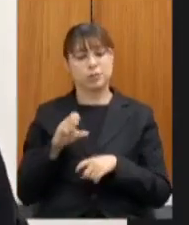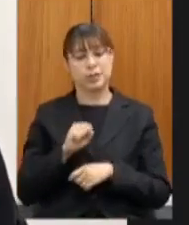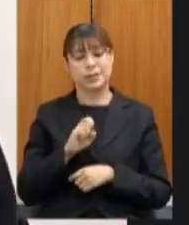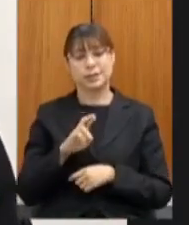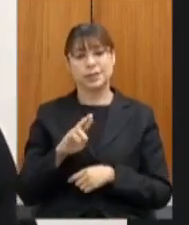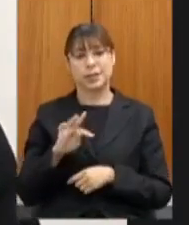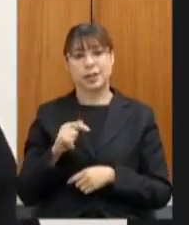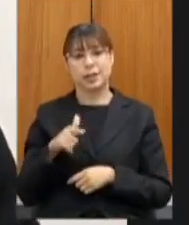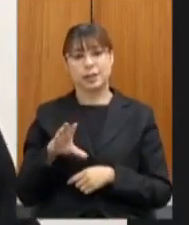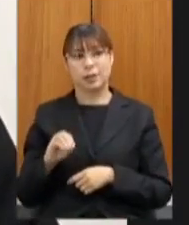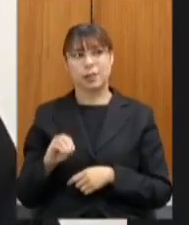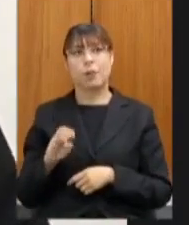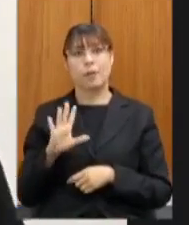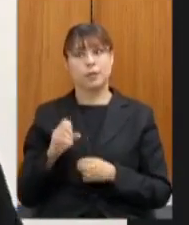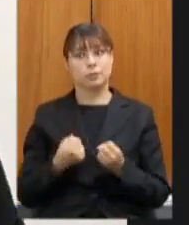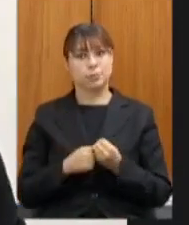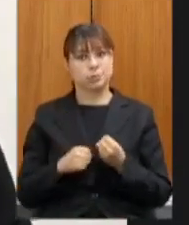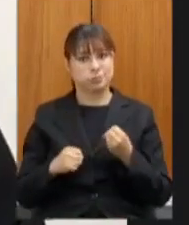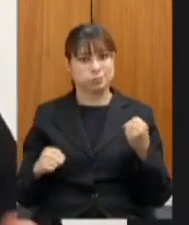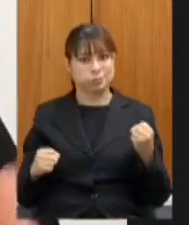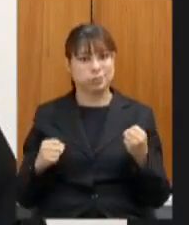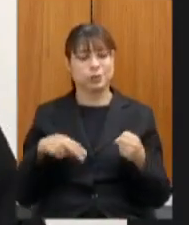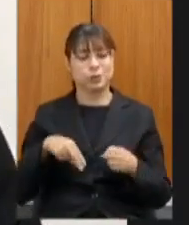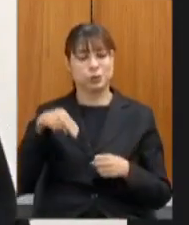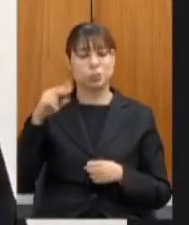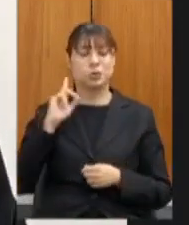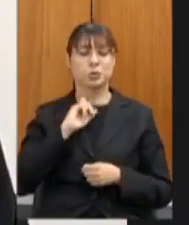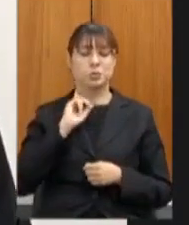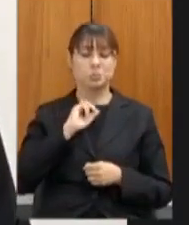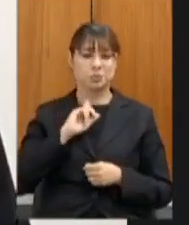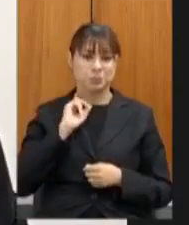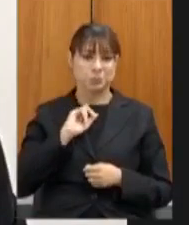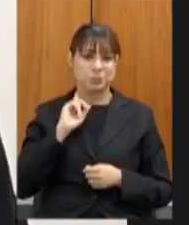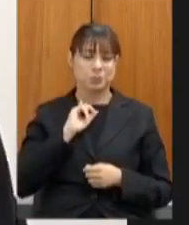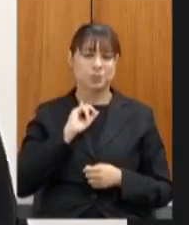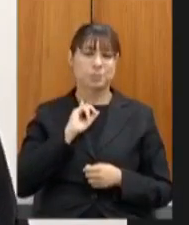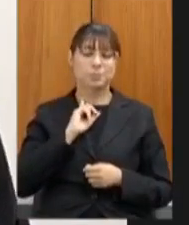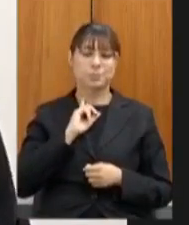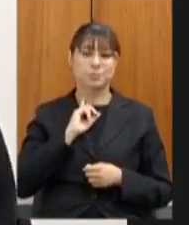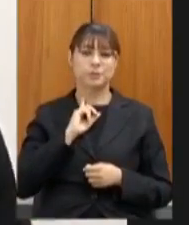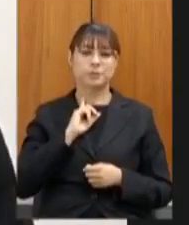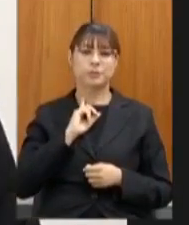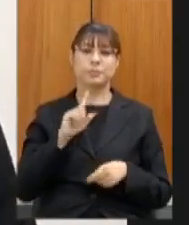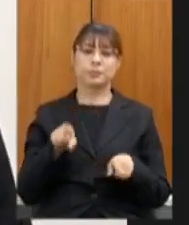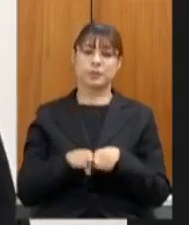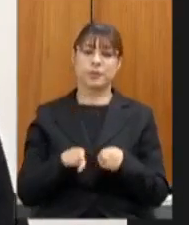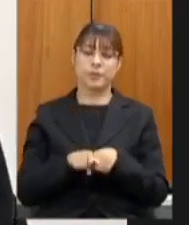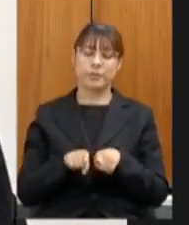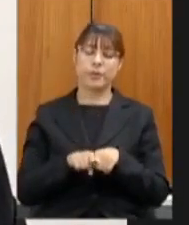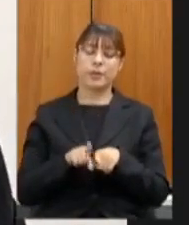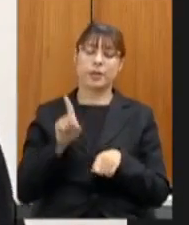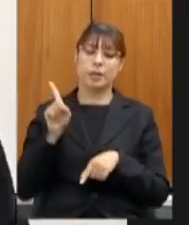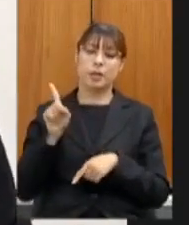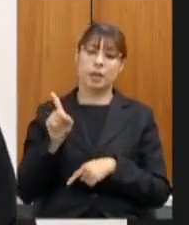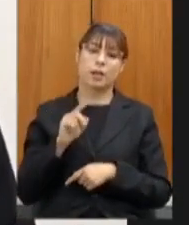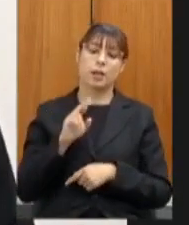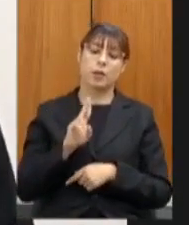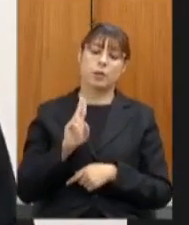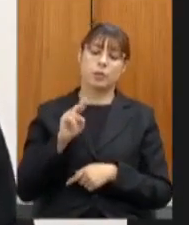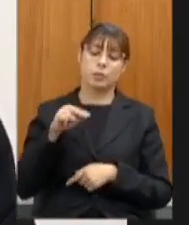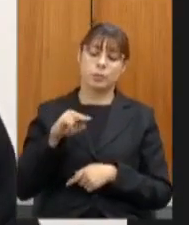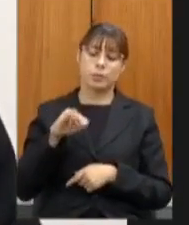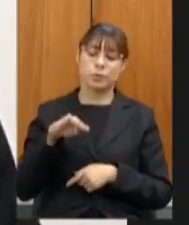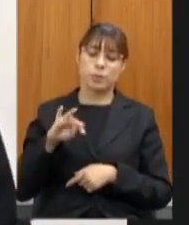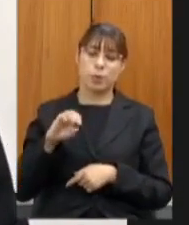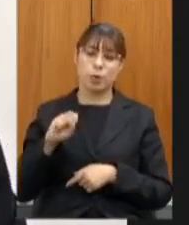sertão gigantesco em todo o norte de Minas envolve a Unimontes tem um respaldo muito bom no